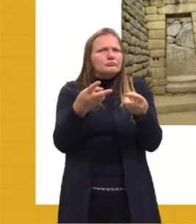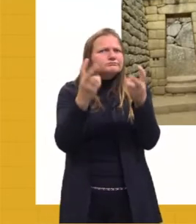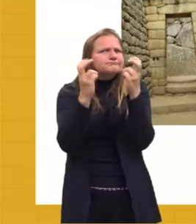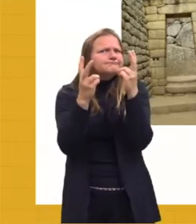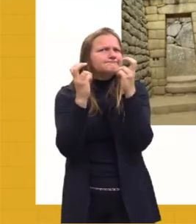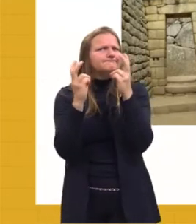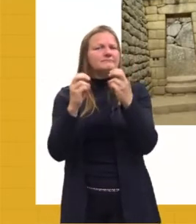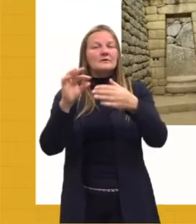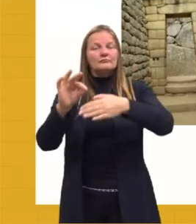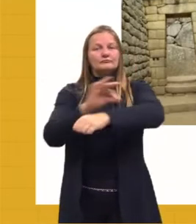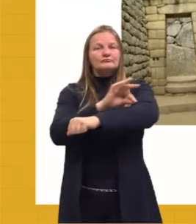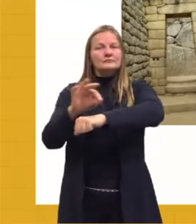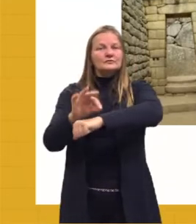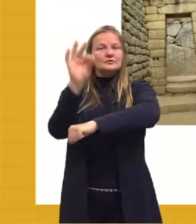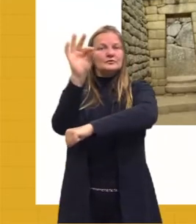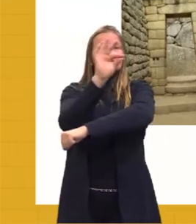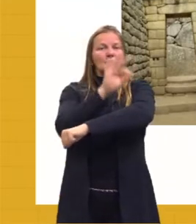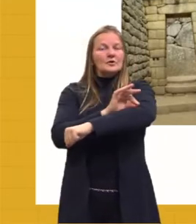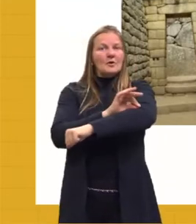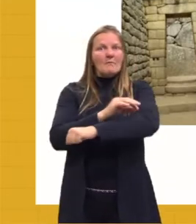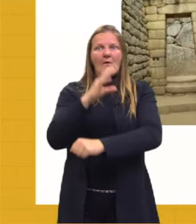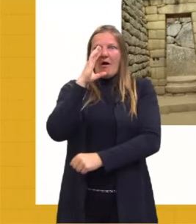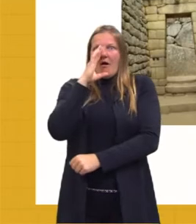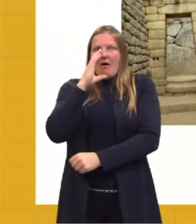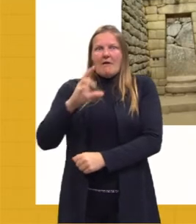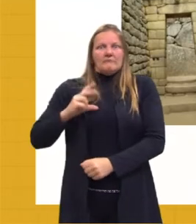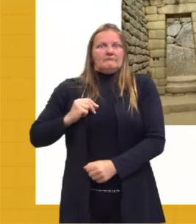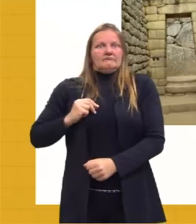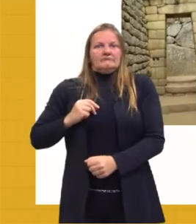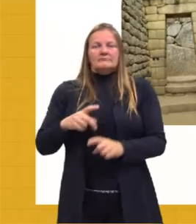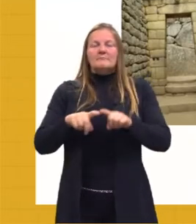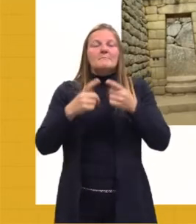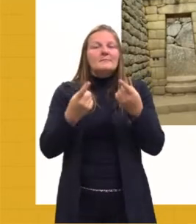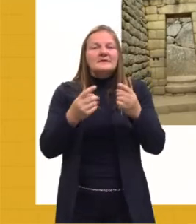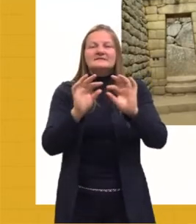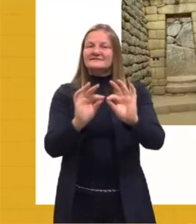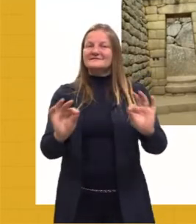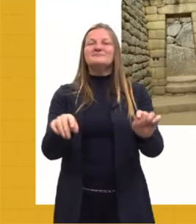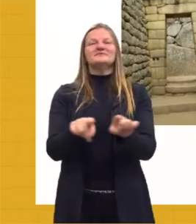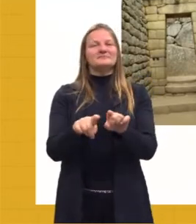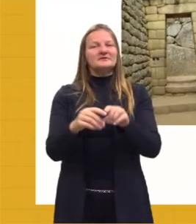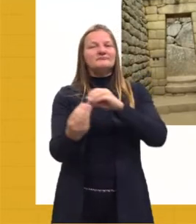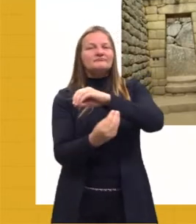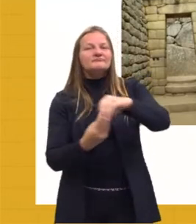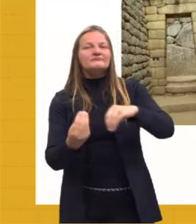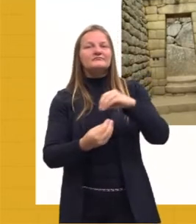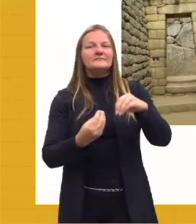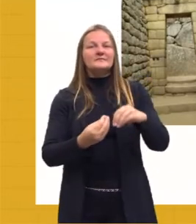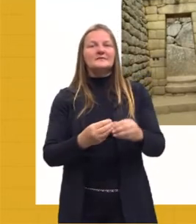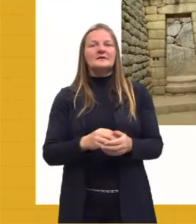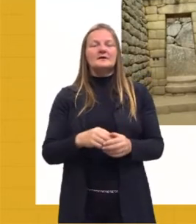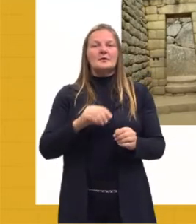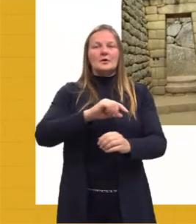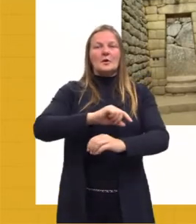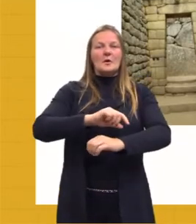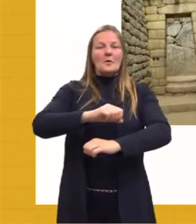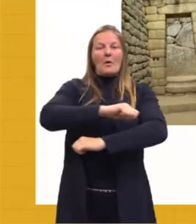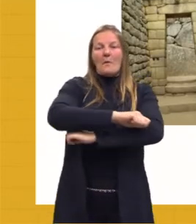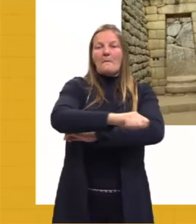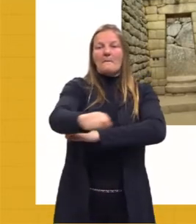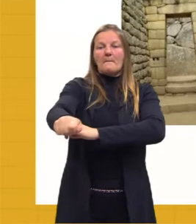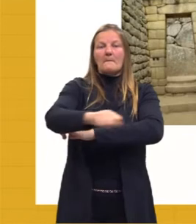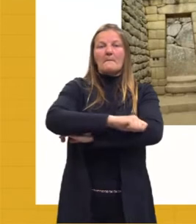imponência e pela simplicidade ao mesmo tempo. O único elemento ornamental, ele é representado pelas portas em forma de